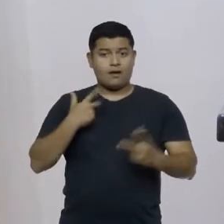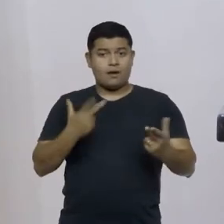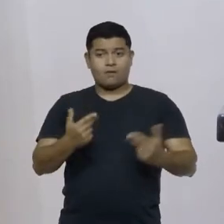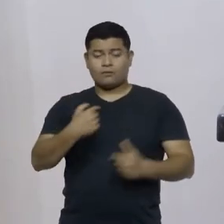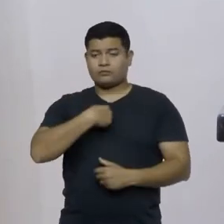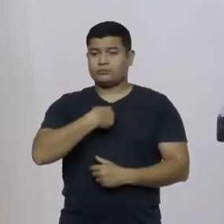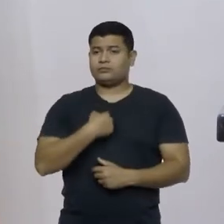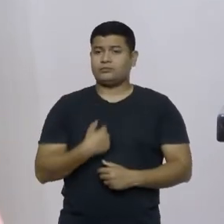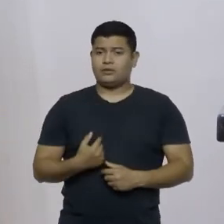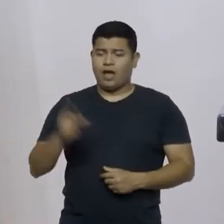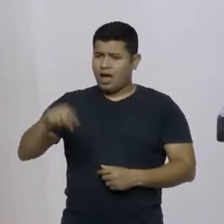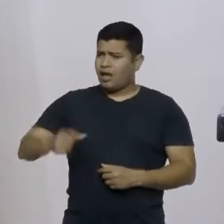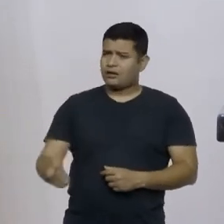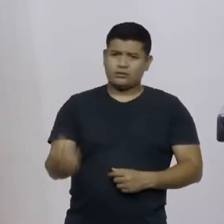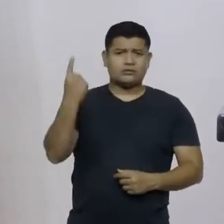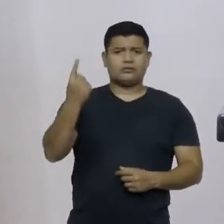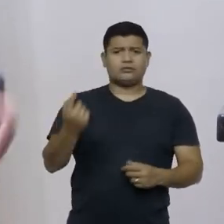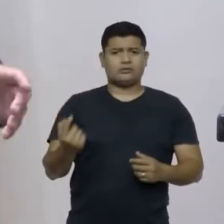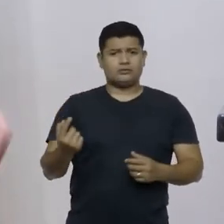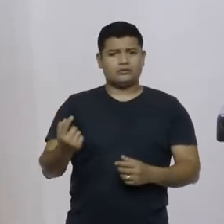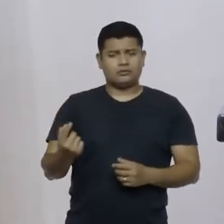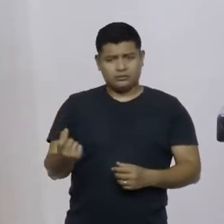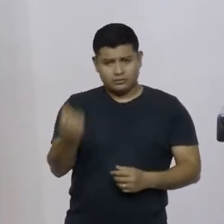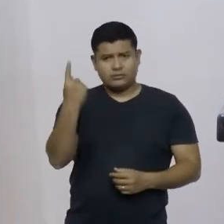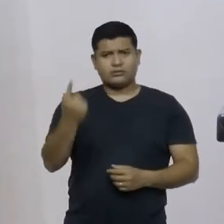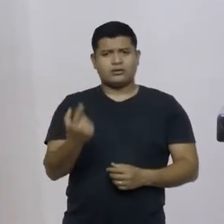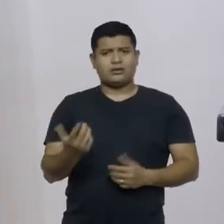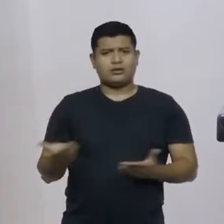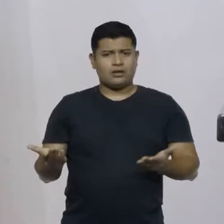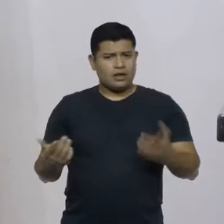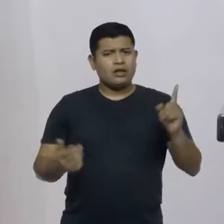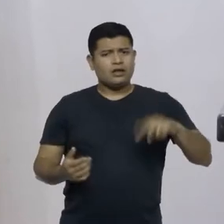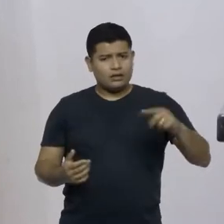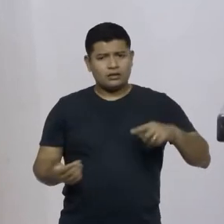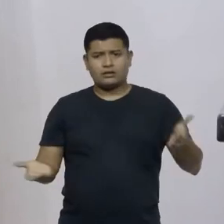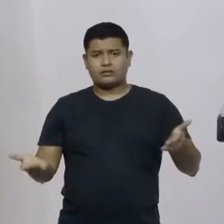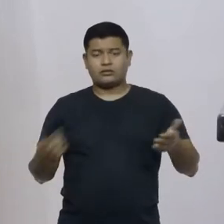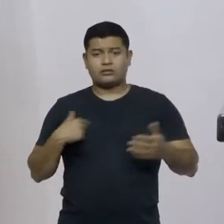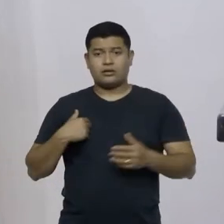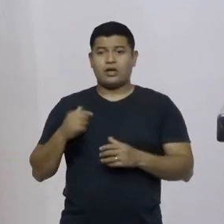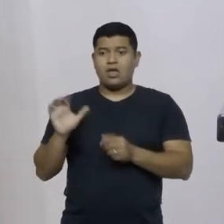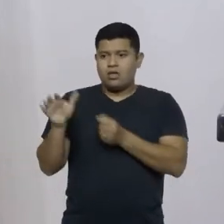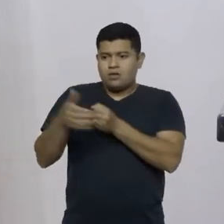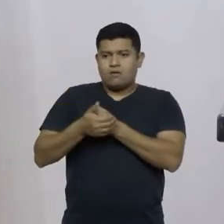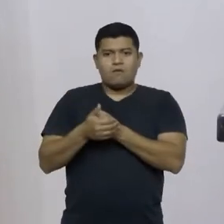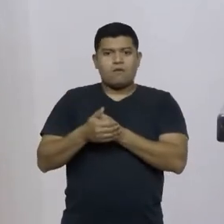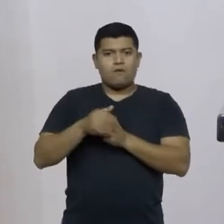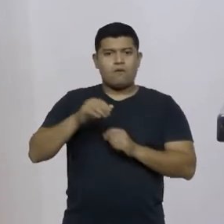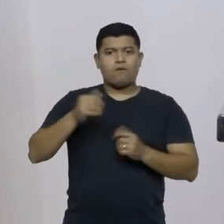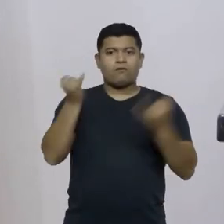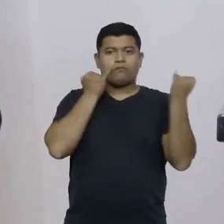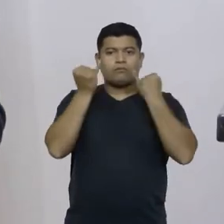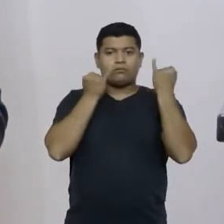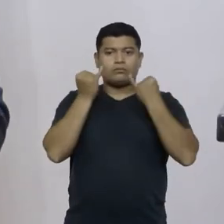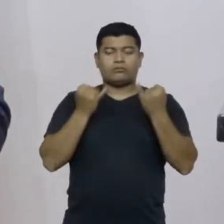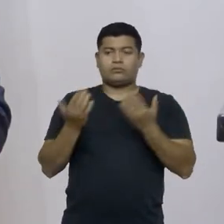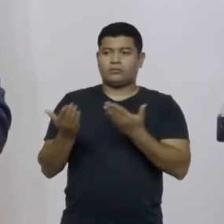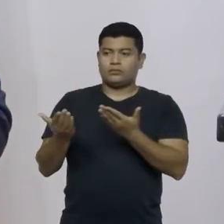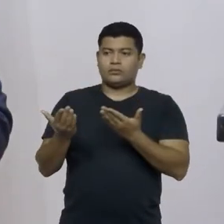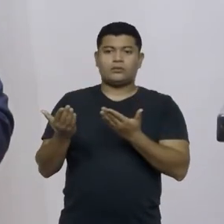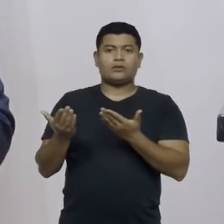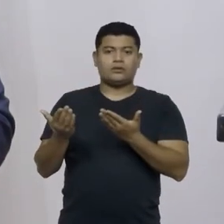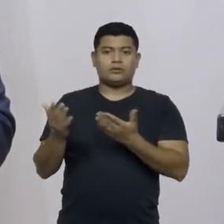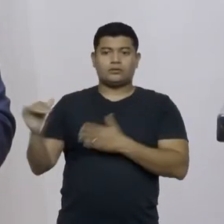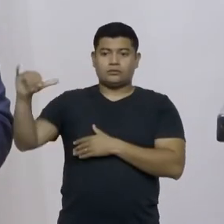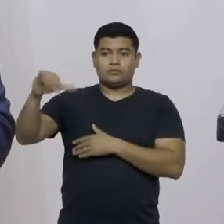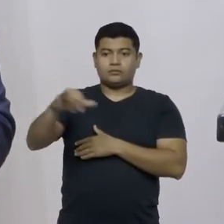estranho, é muito estranho. Um governo que esconde dados sobre os voos que